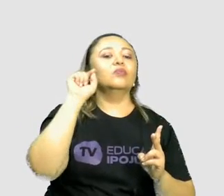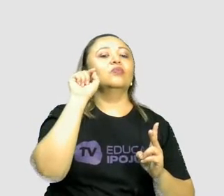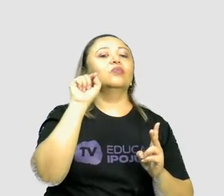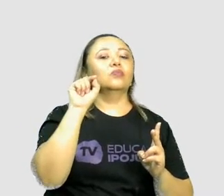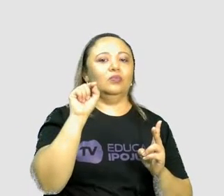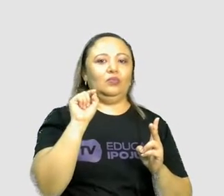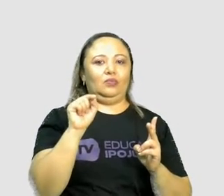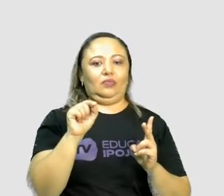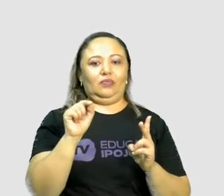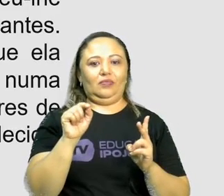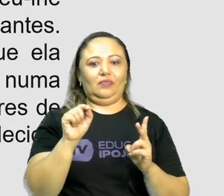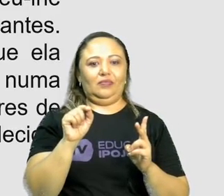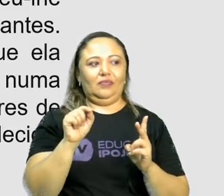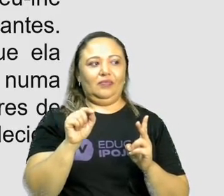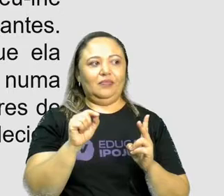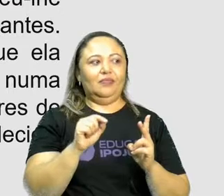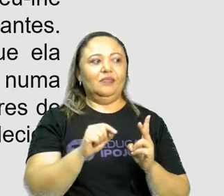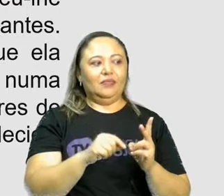Lembra que personagem?